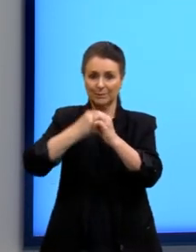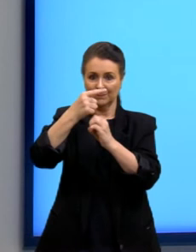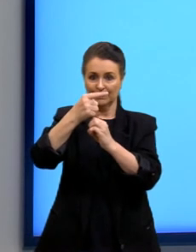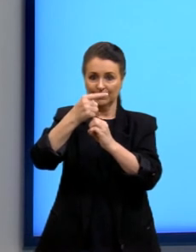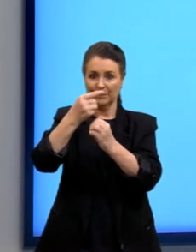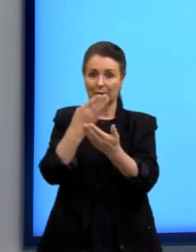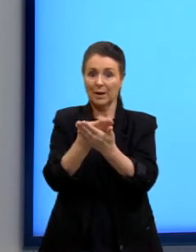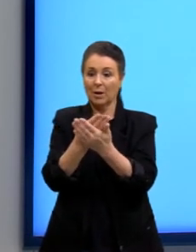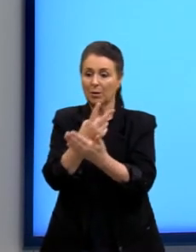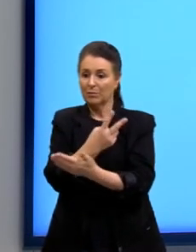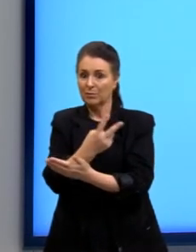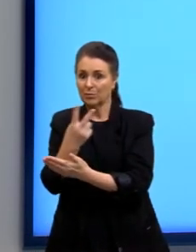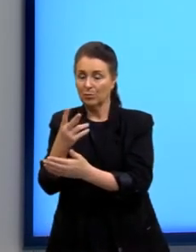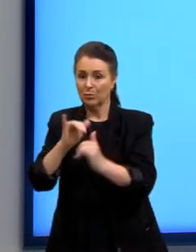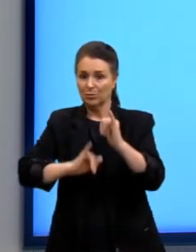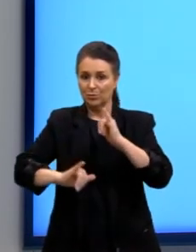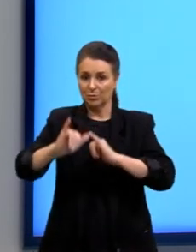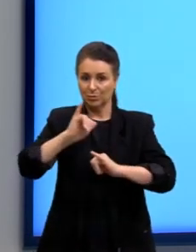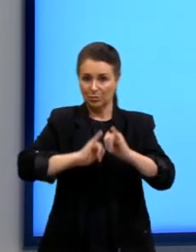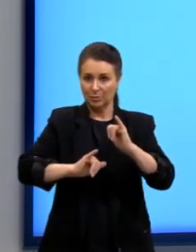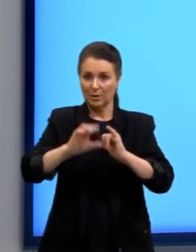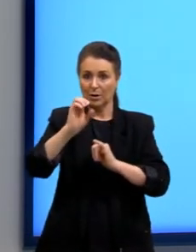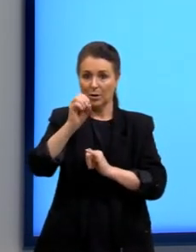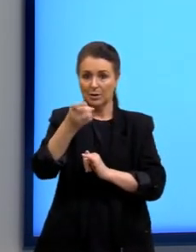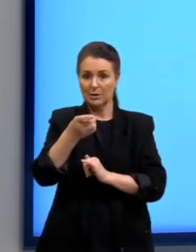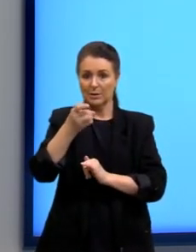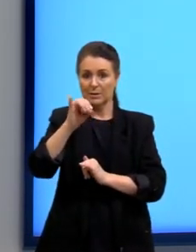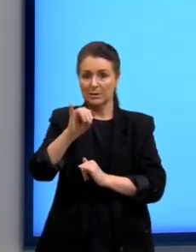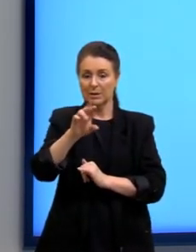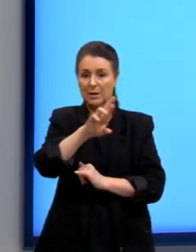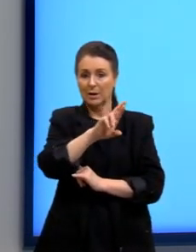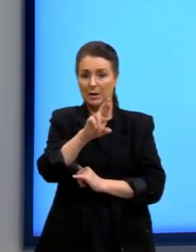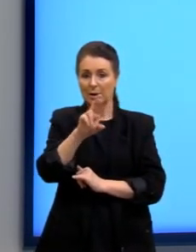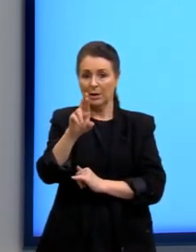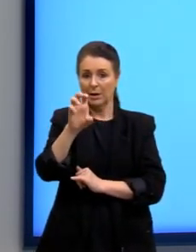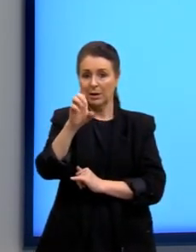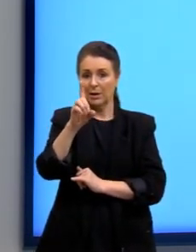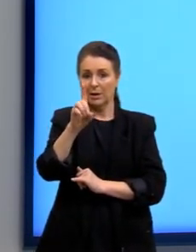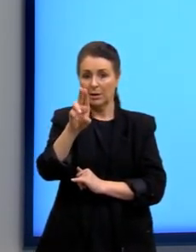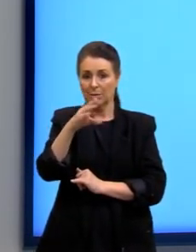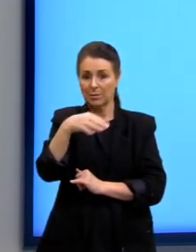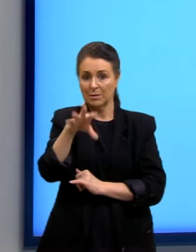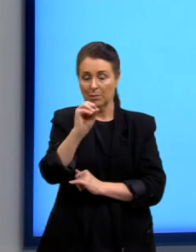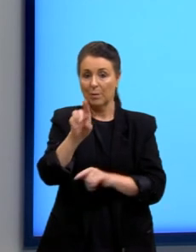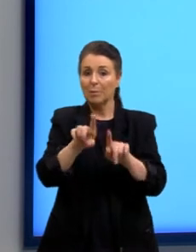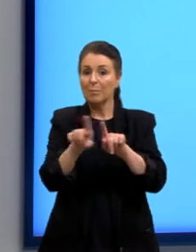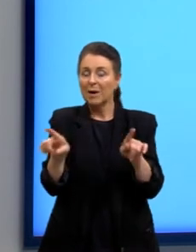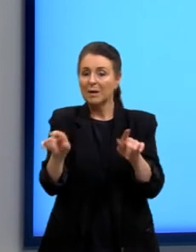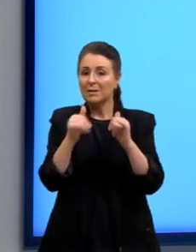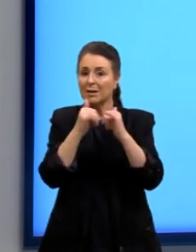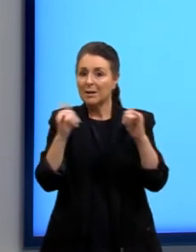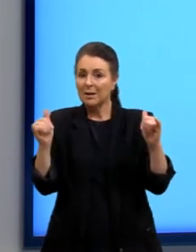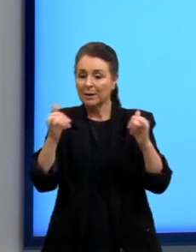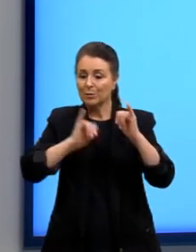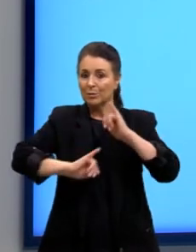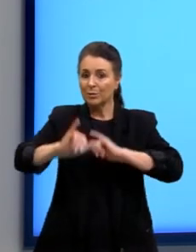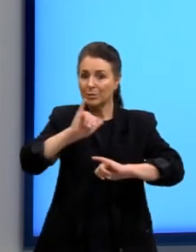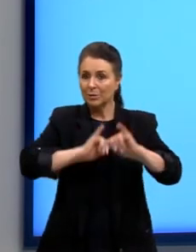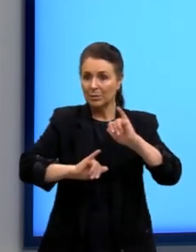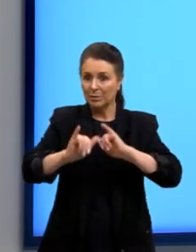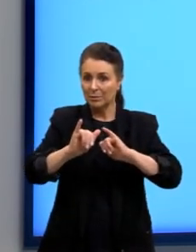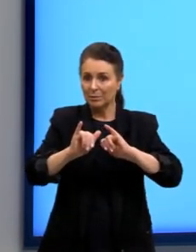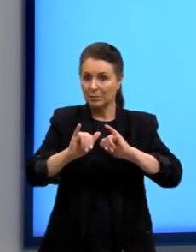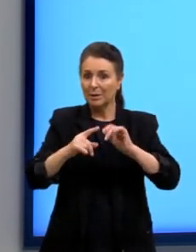aula 22 de química mas a aula traz a eletroquímica porque a principal reação da eletroquímica